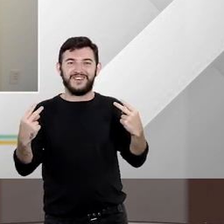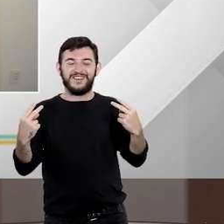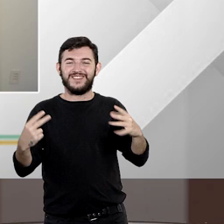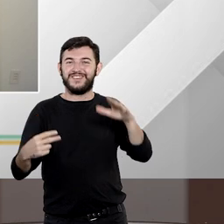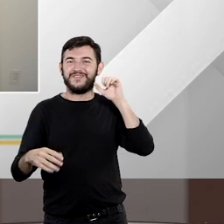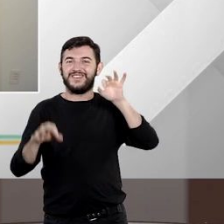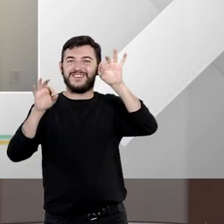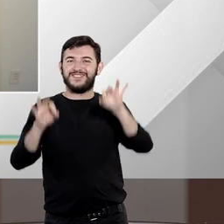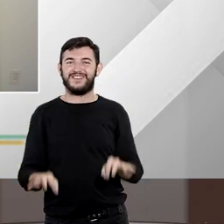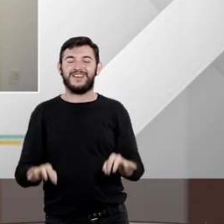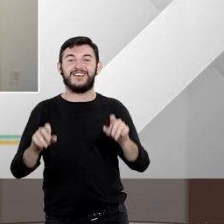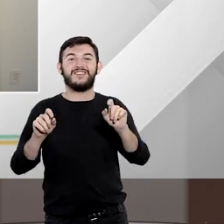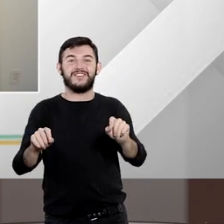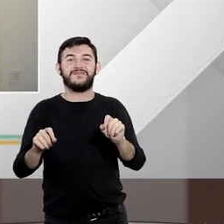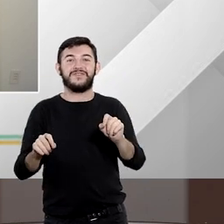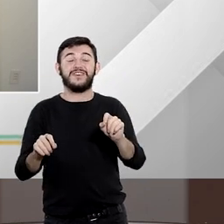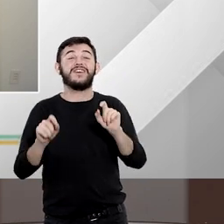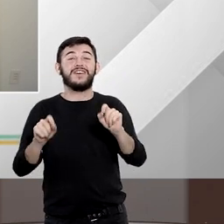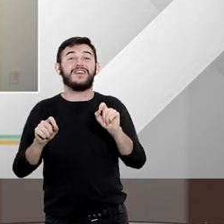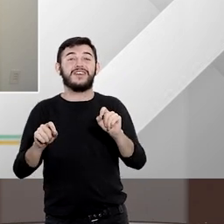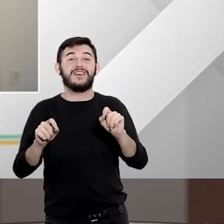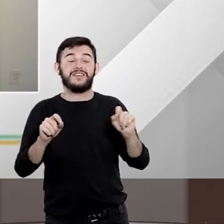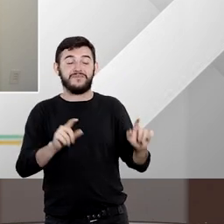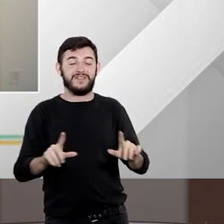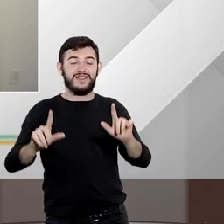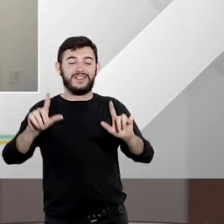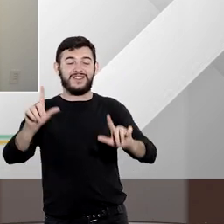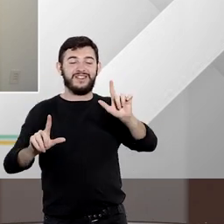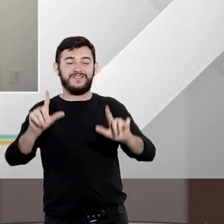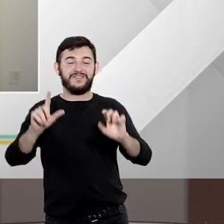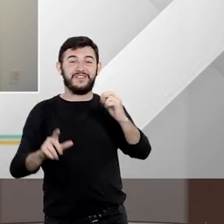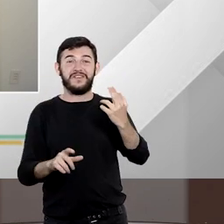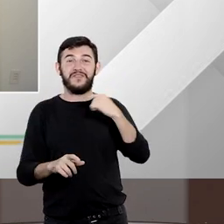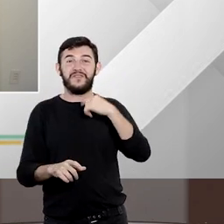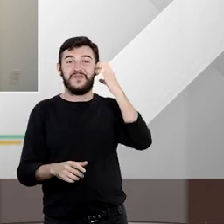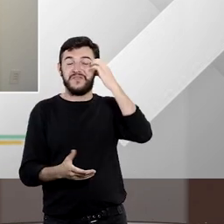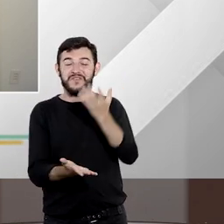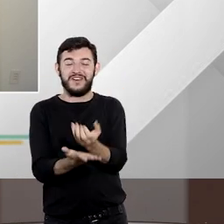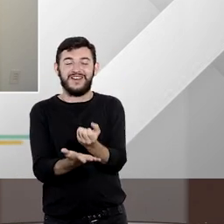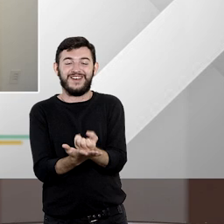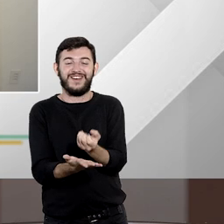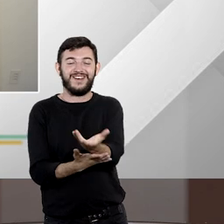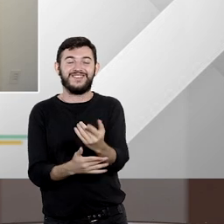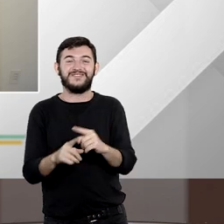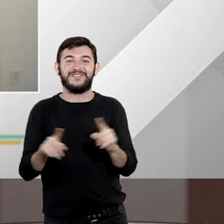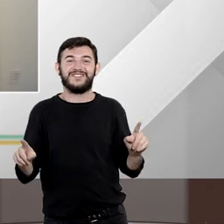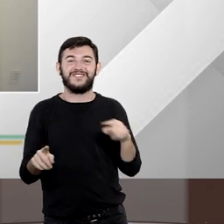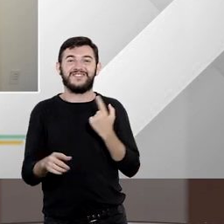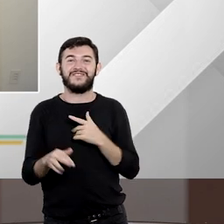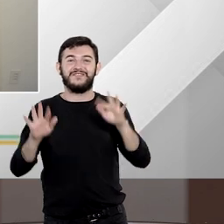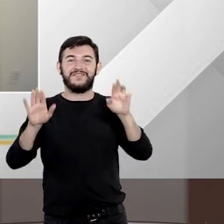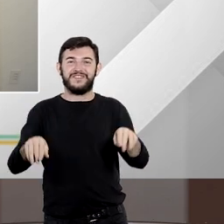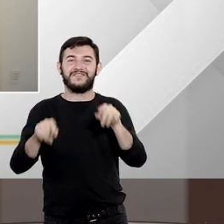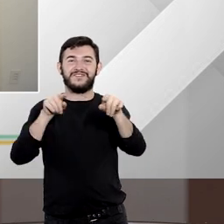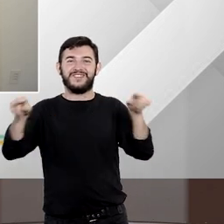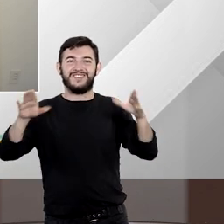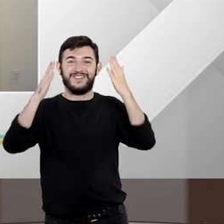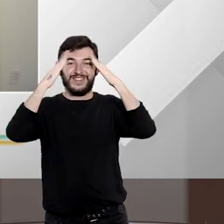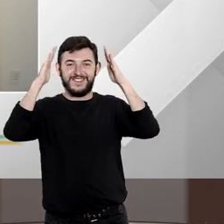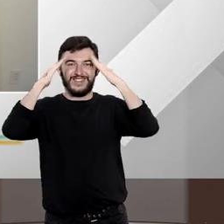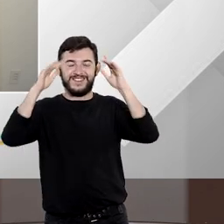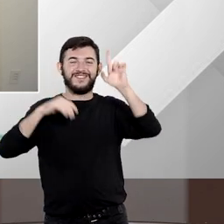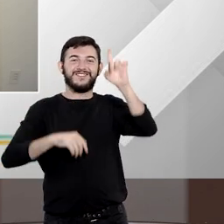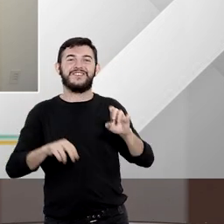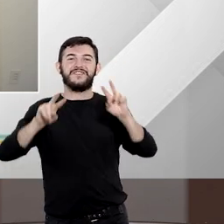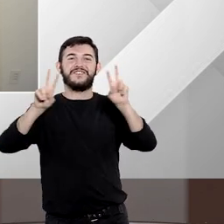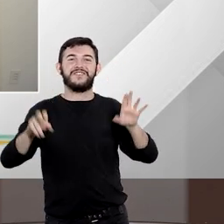pelas plataformas de stream de áudio tudo muito explicativo mas a gente chegou ao fim hoje você entendeu direito sobre